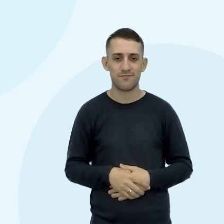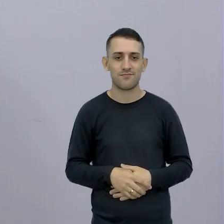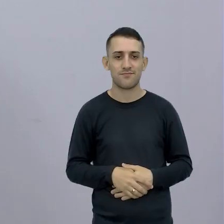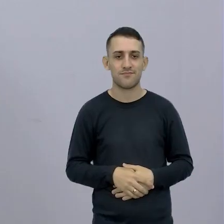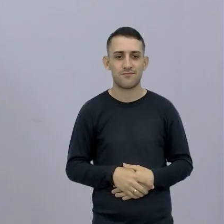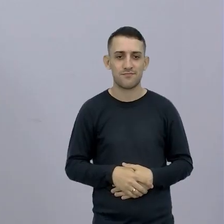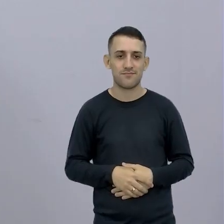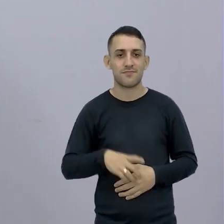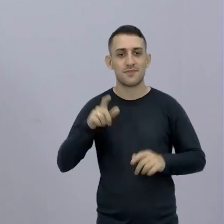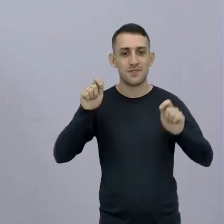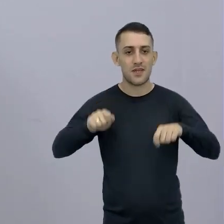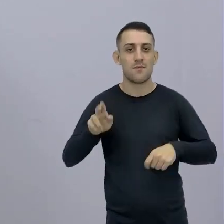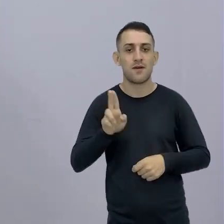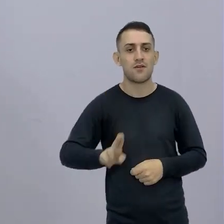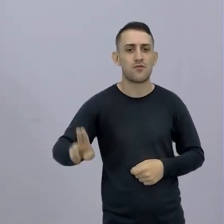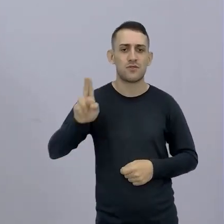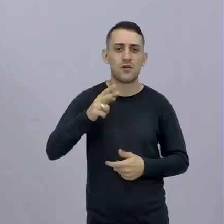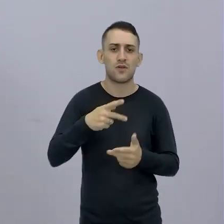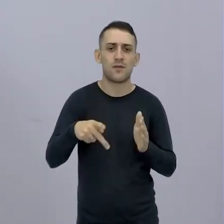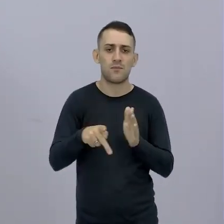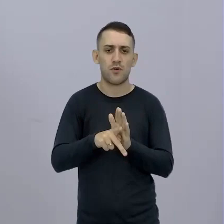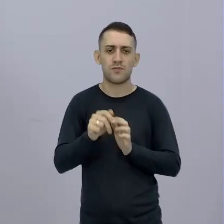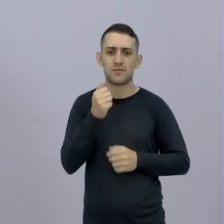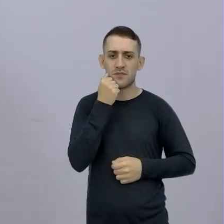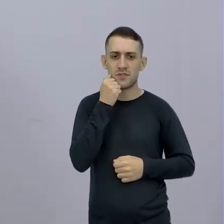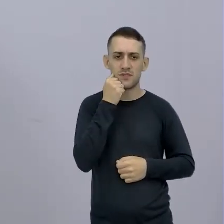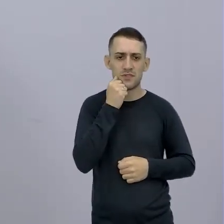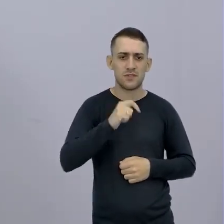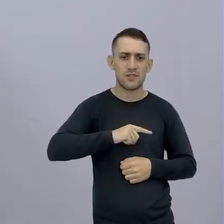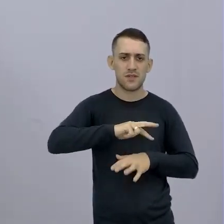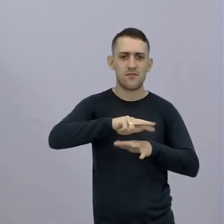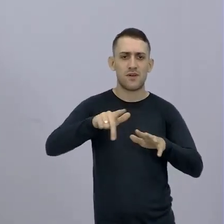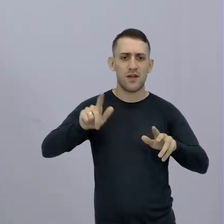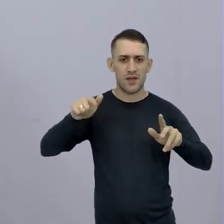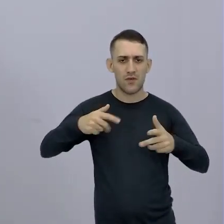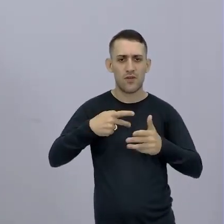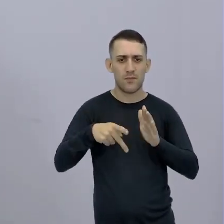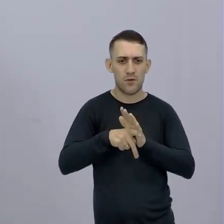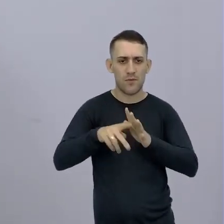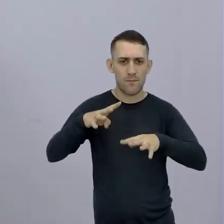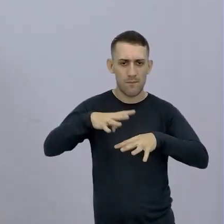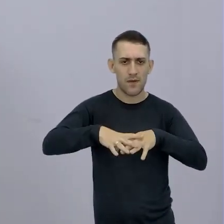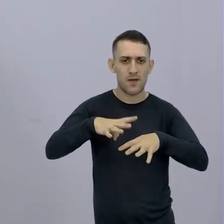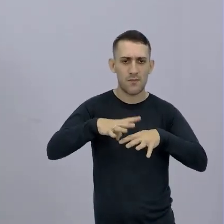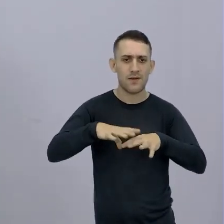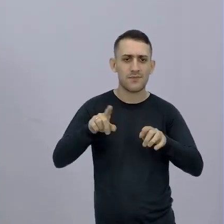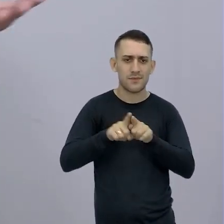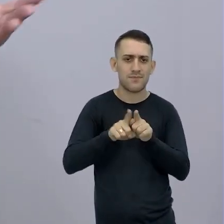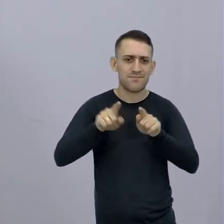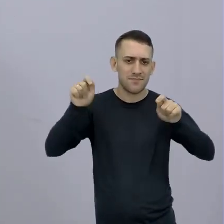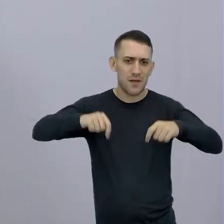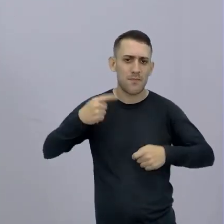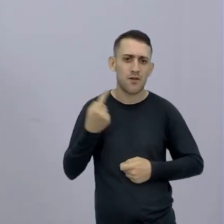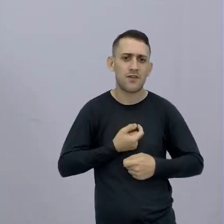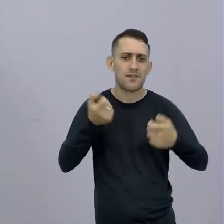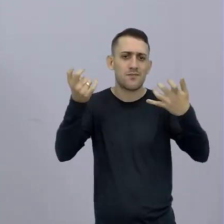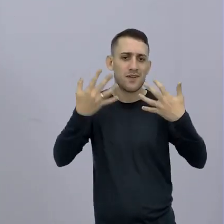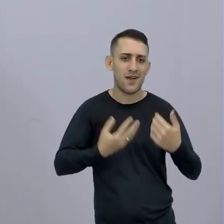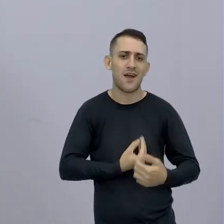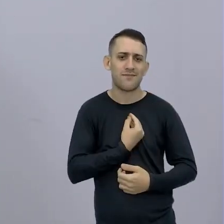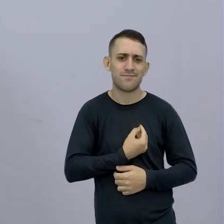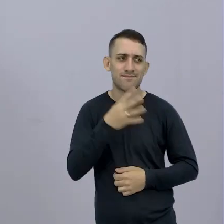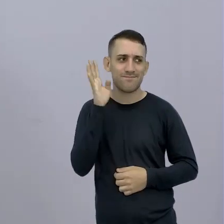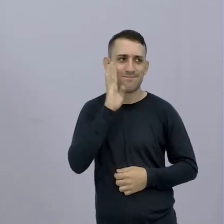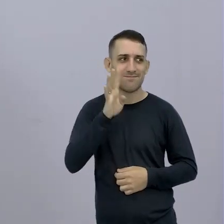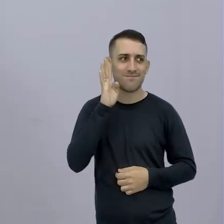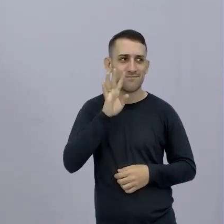seja Eles usaram aí A notação científica A parte de logaritmo Umas operações matemáticas Aí Pra descrever a vida Foi bem legal A